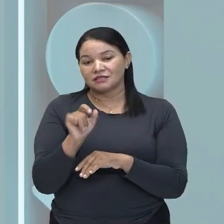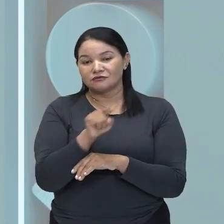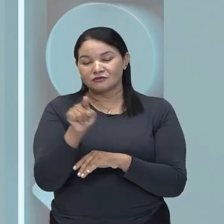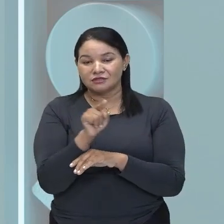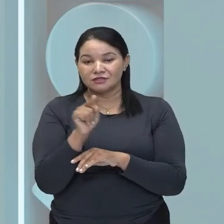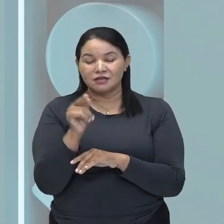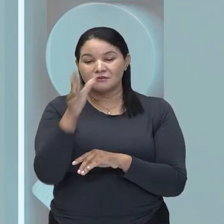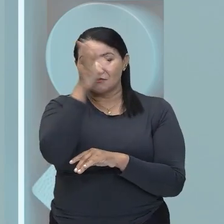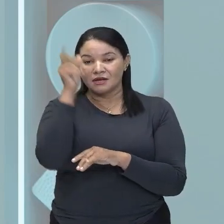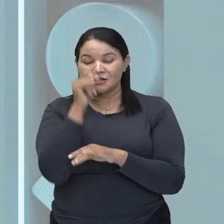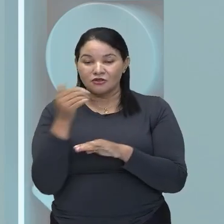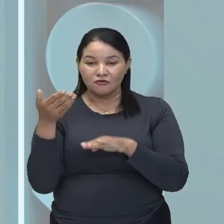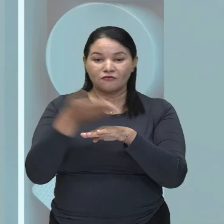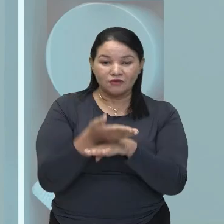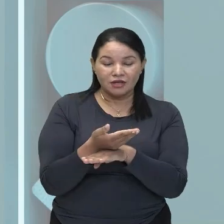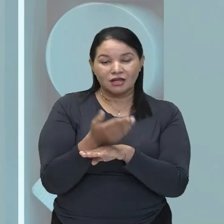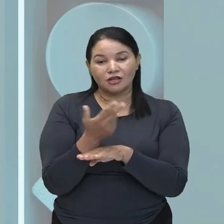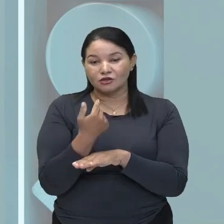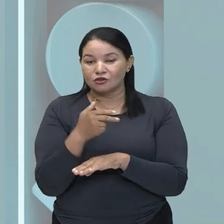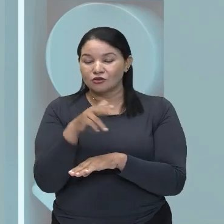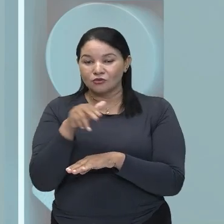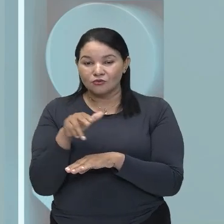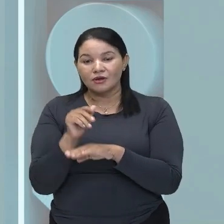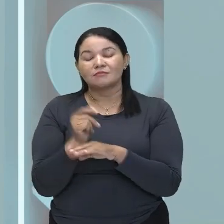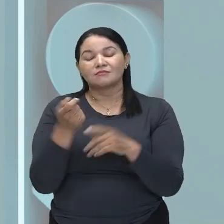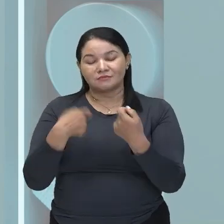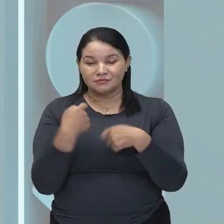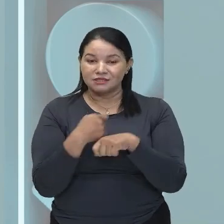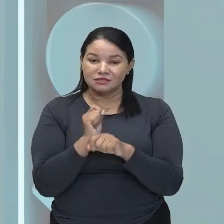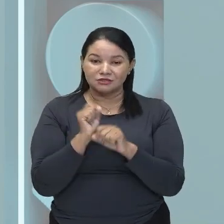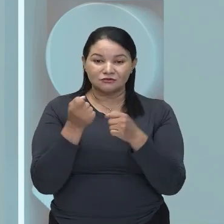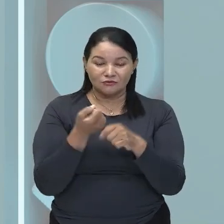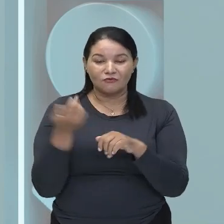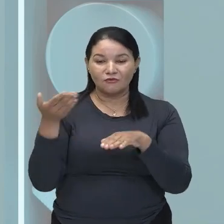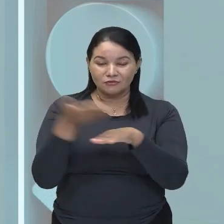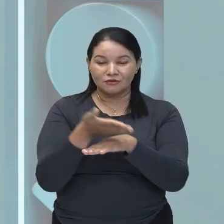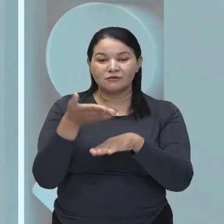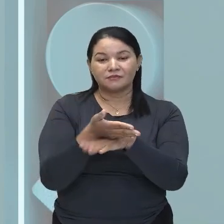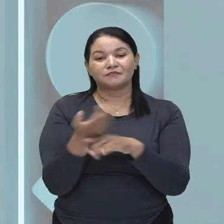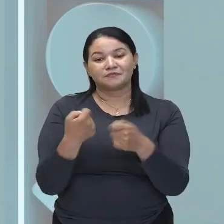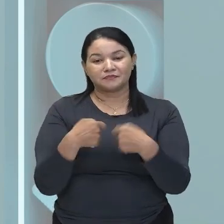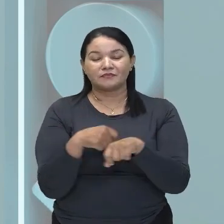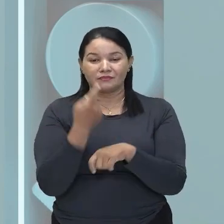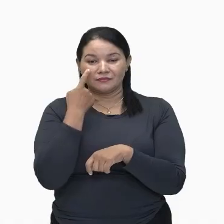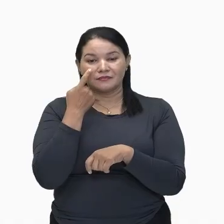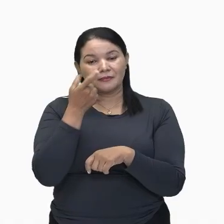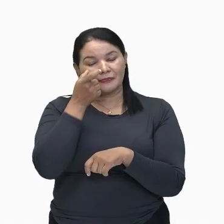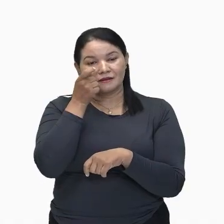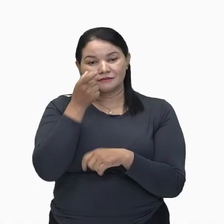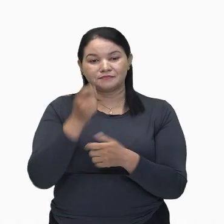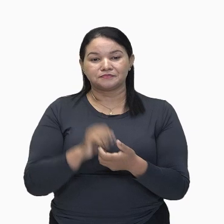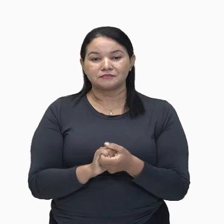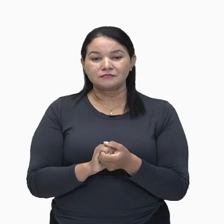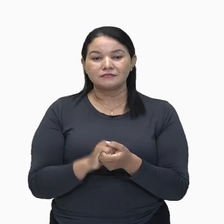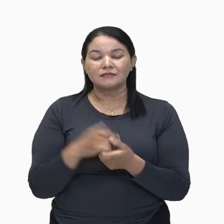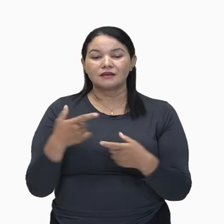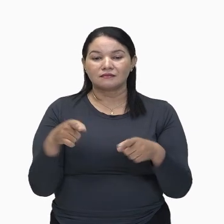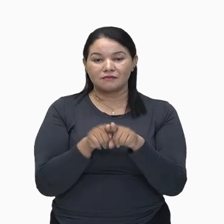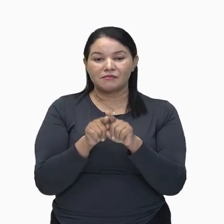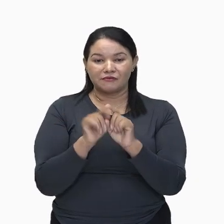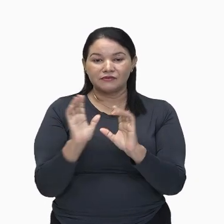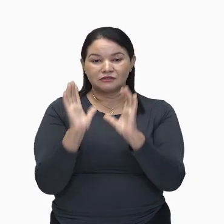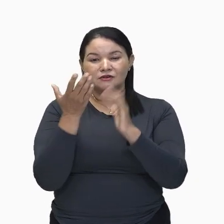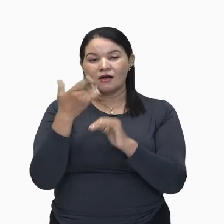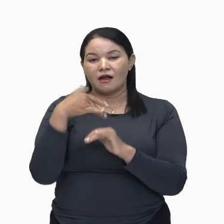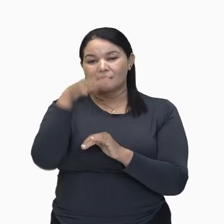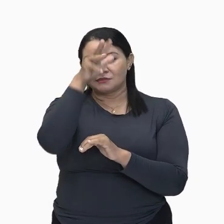assistir esse festival de ópera, vale a pena conferir esse festival. Bem, o Festival Amazonas